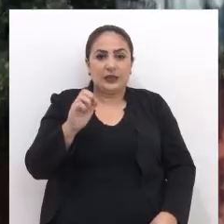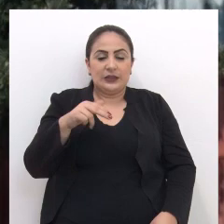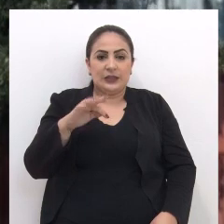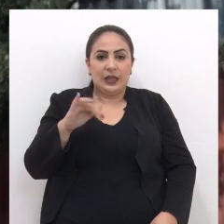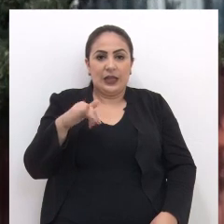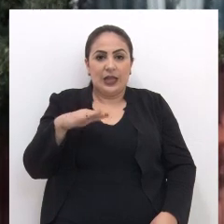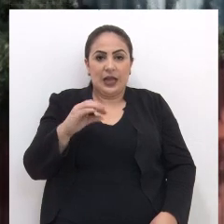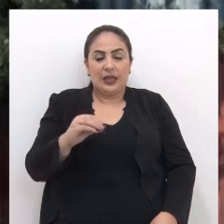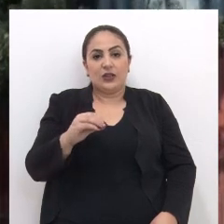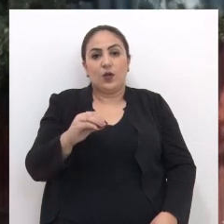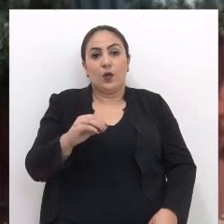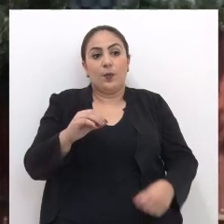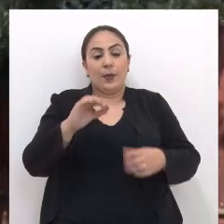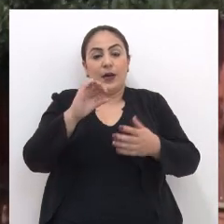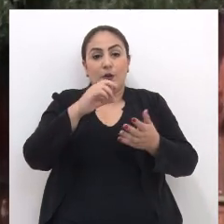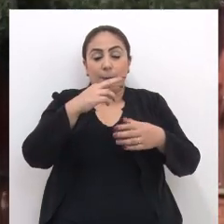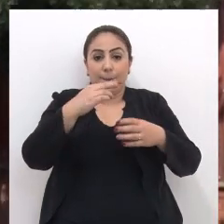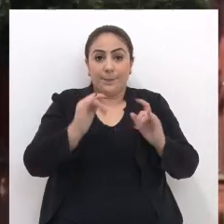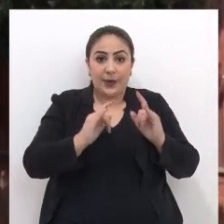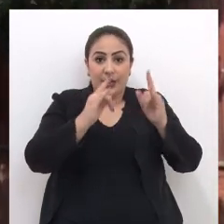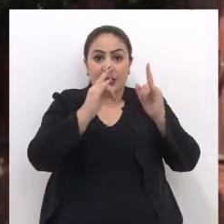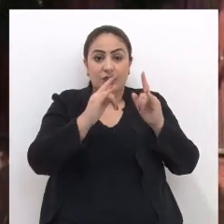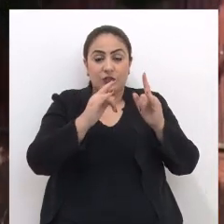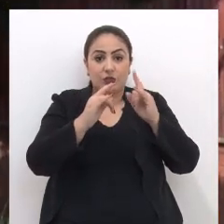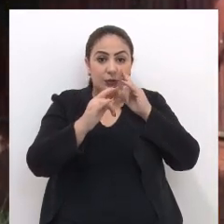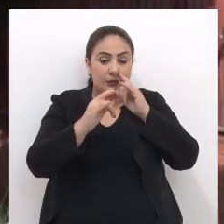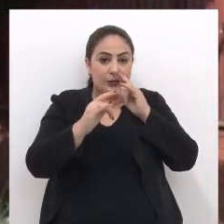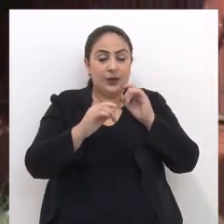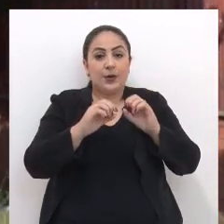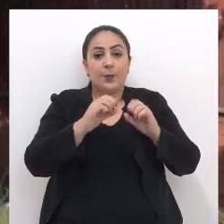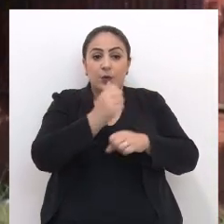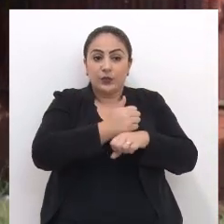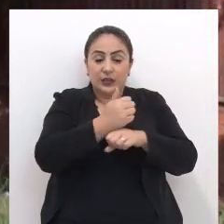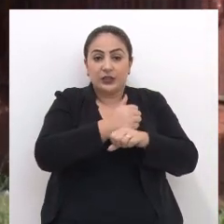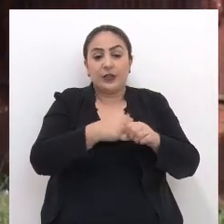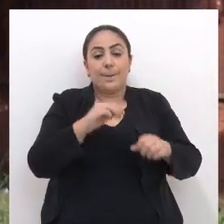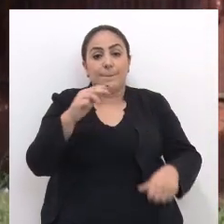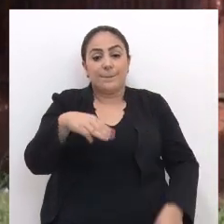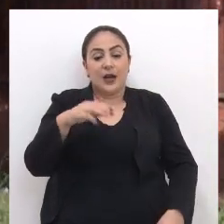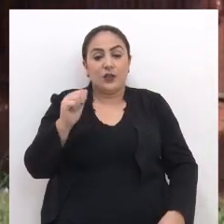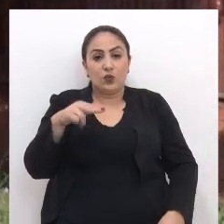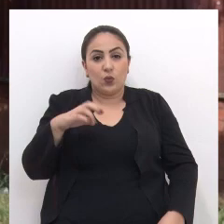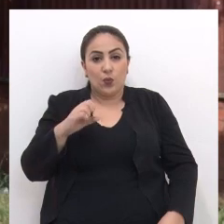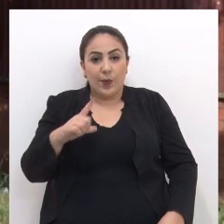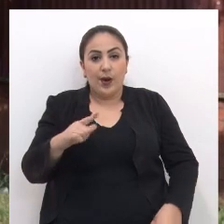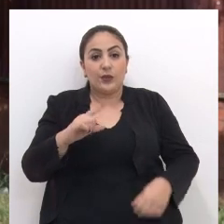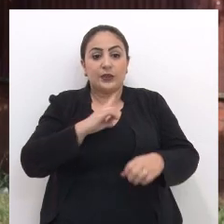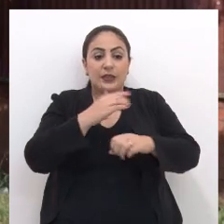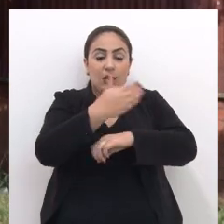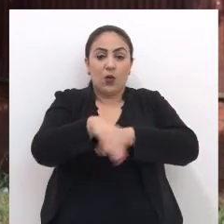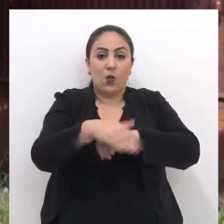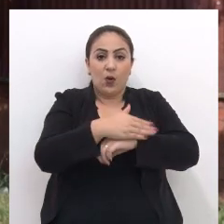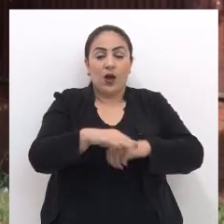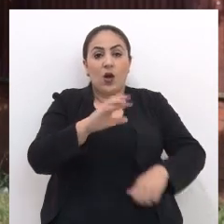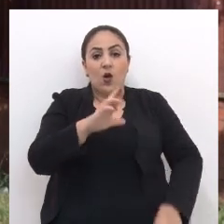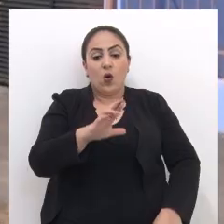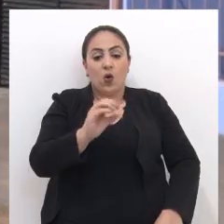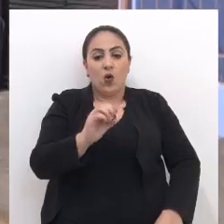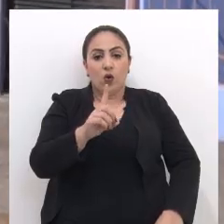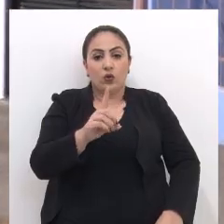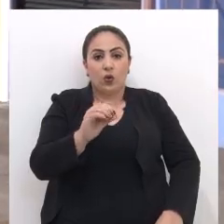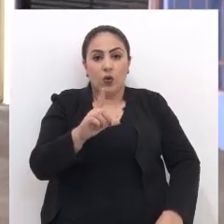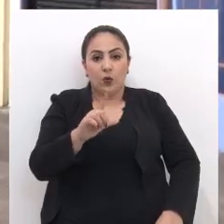prédio do antigo Centro de Ensino Profissionalizante Manuel Chau Alonso, localizado na rua Rodolfo Guelzer.